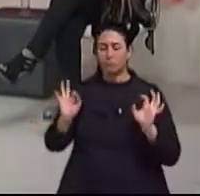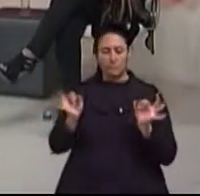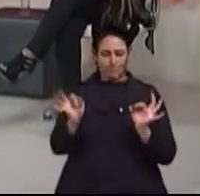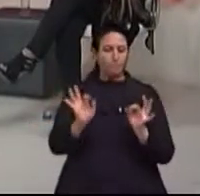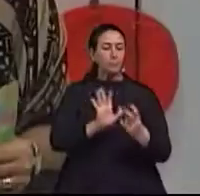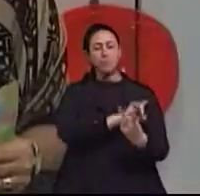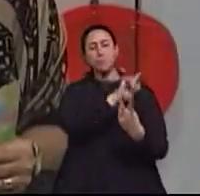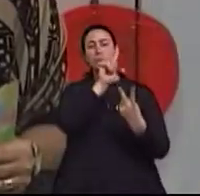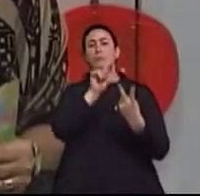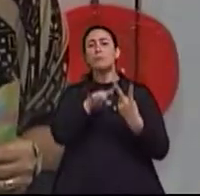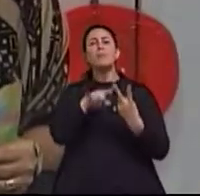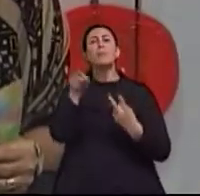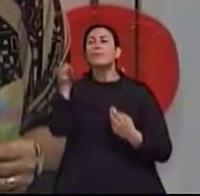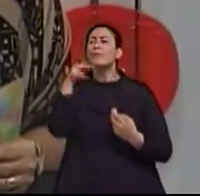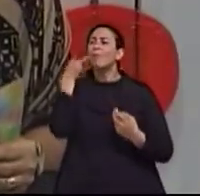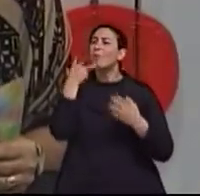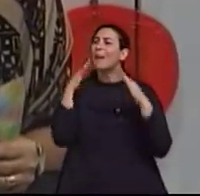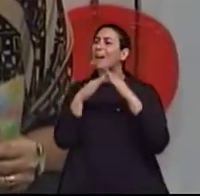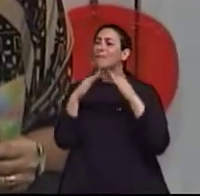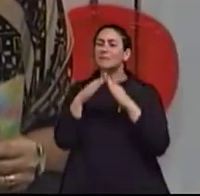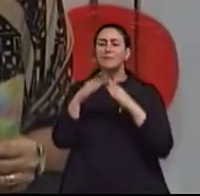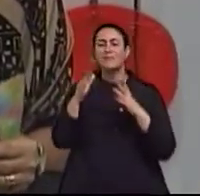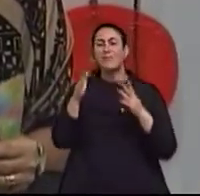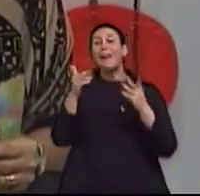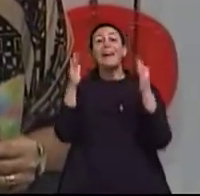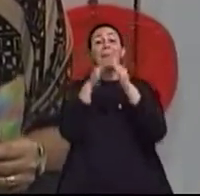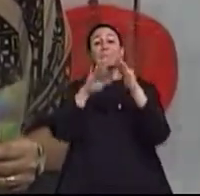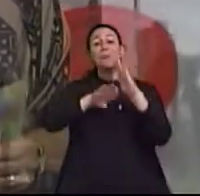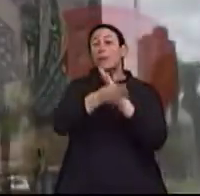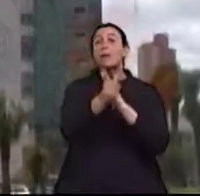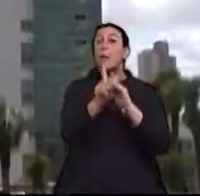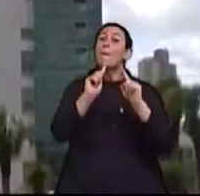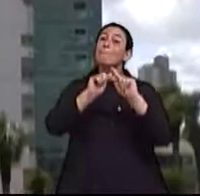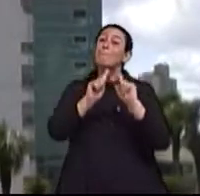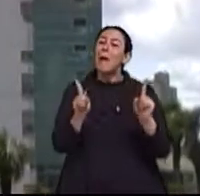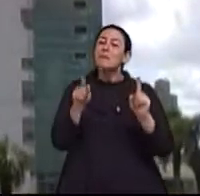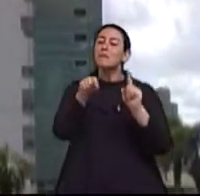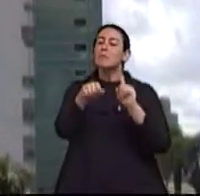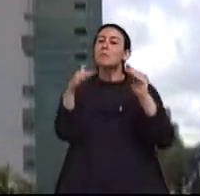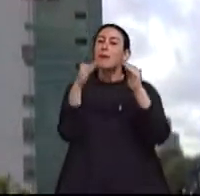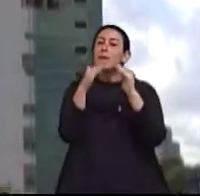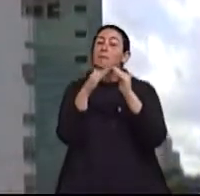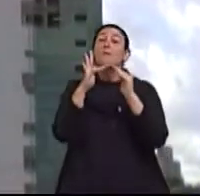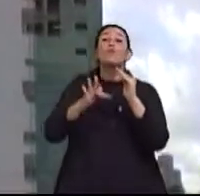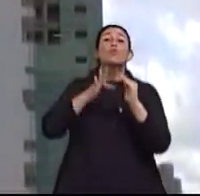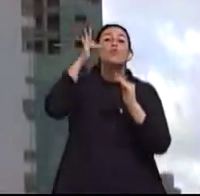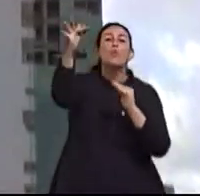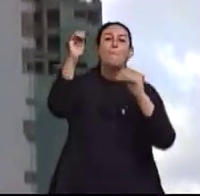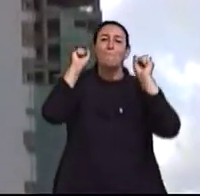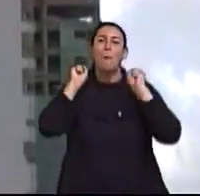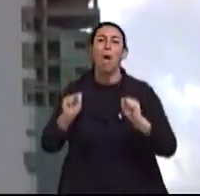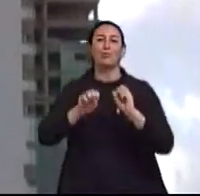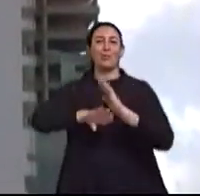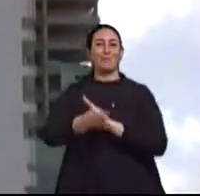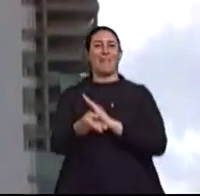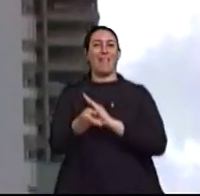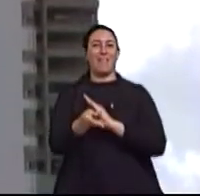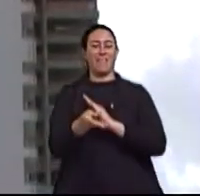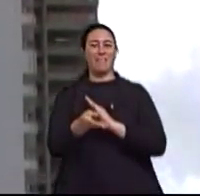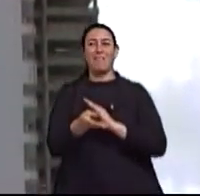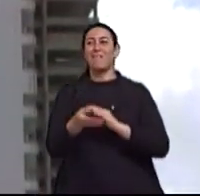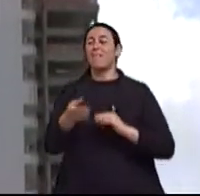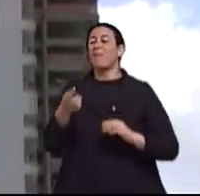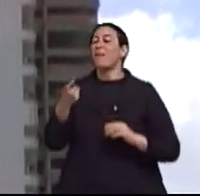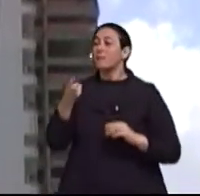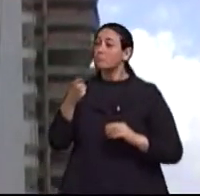doutor falou uma coisa importante, não que a casa já seja adaptada agora, mas que ela seja passível de adaptação. Sim. E